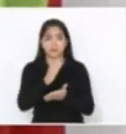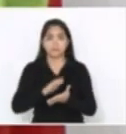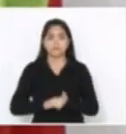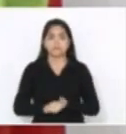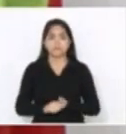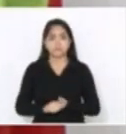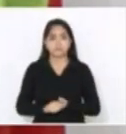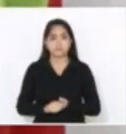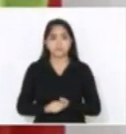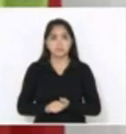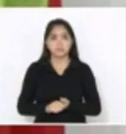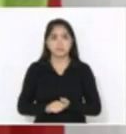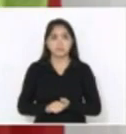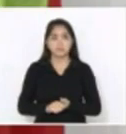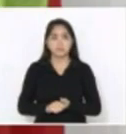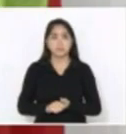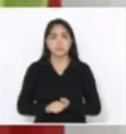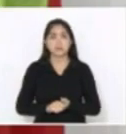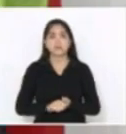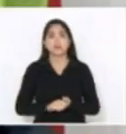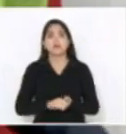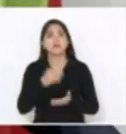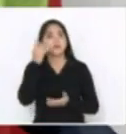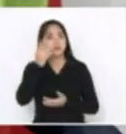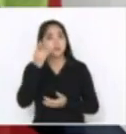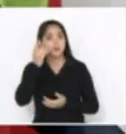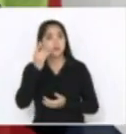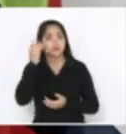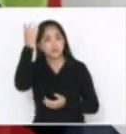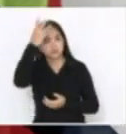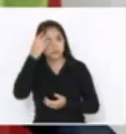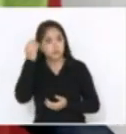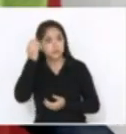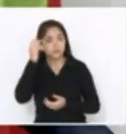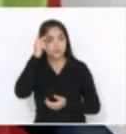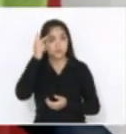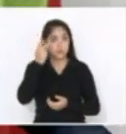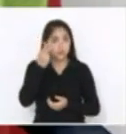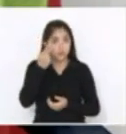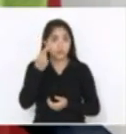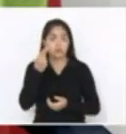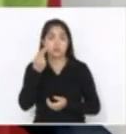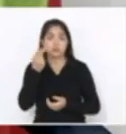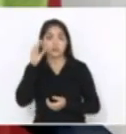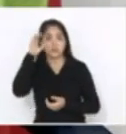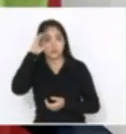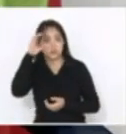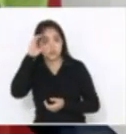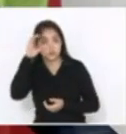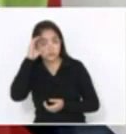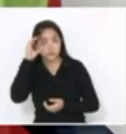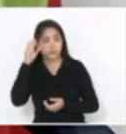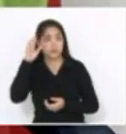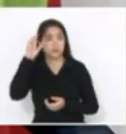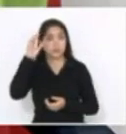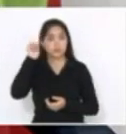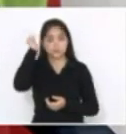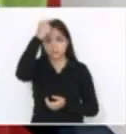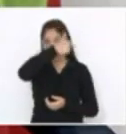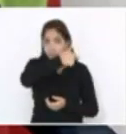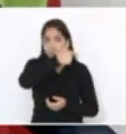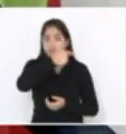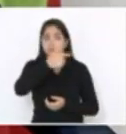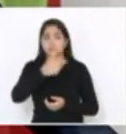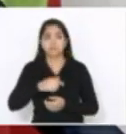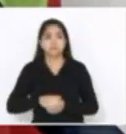Ana Paula, a deputada Luciana Carminati, o deputado Milton Robos, o deputado Coruja, o deputado Altair Silva, o deputado Titon,